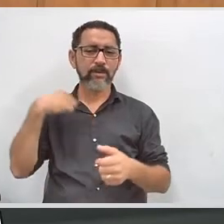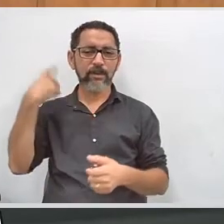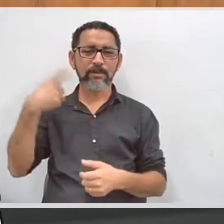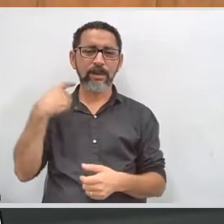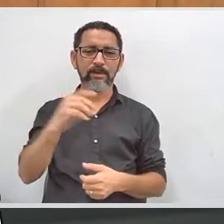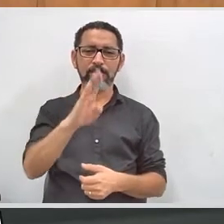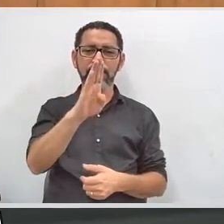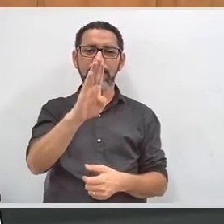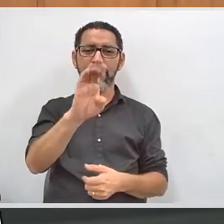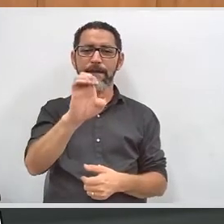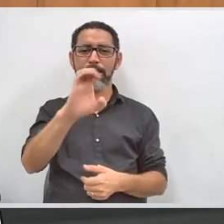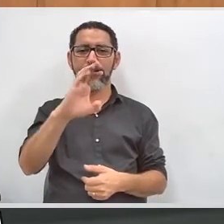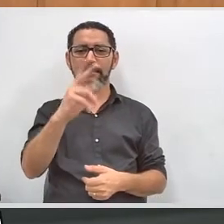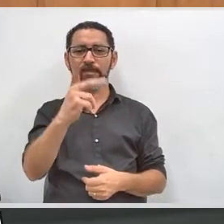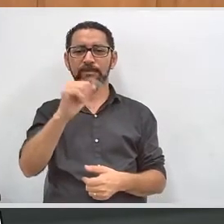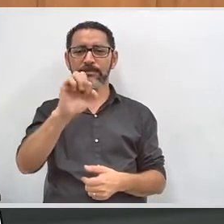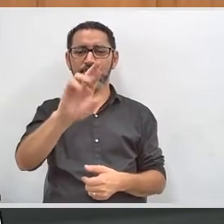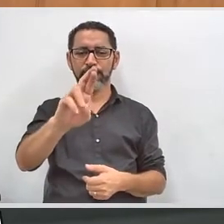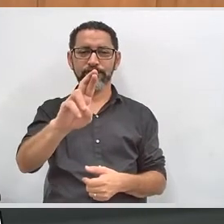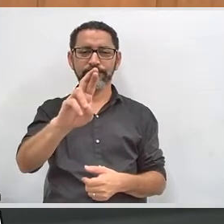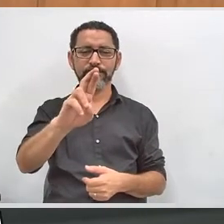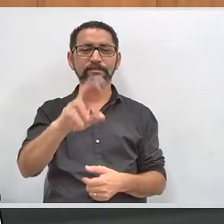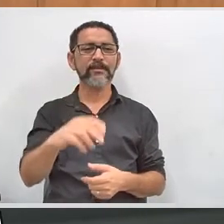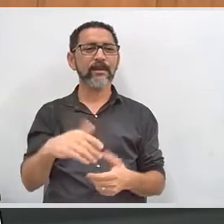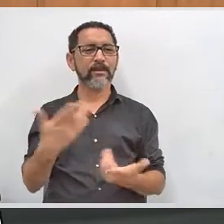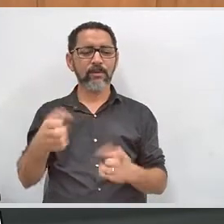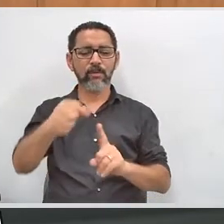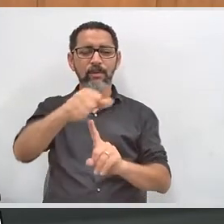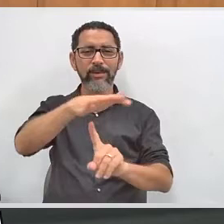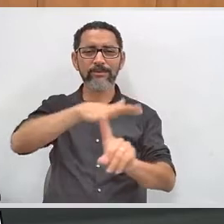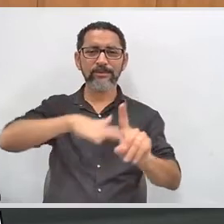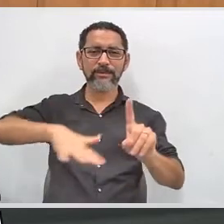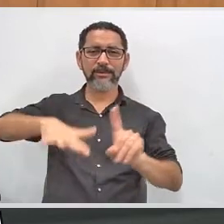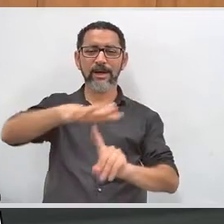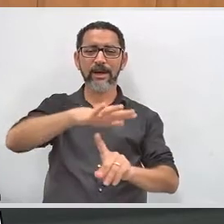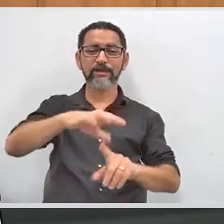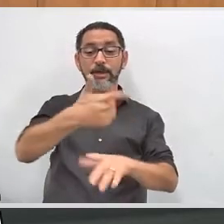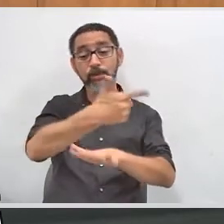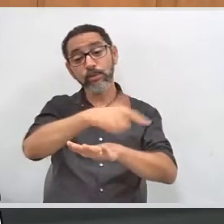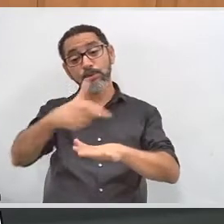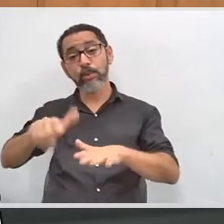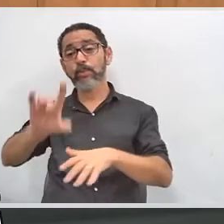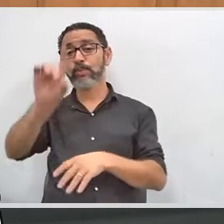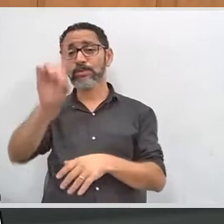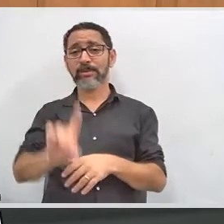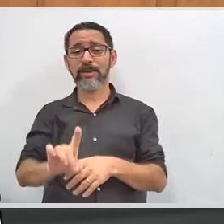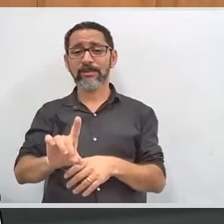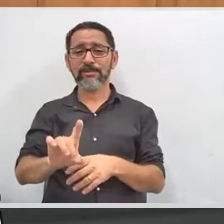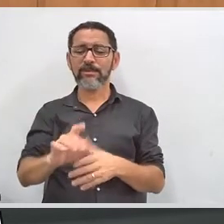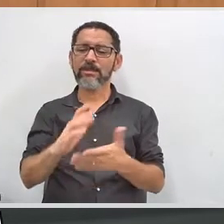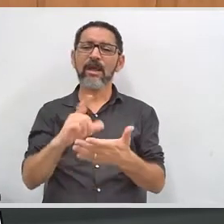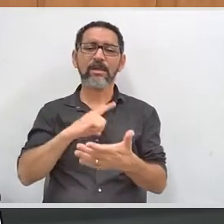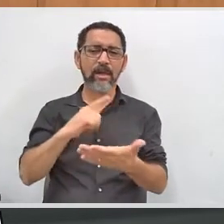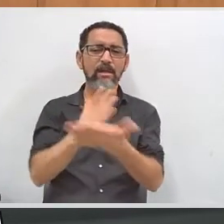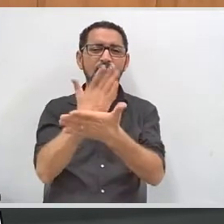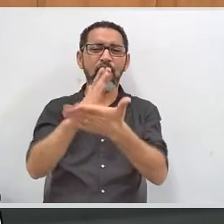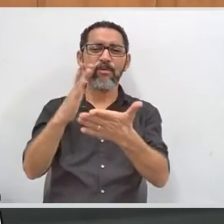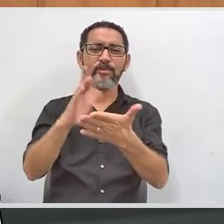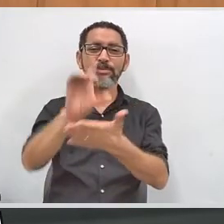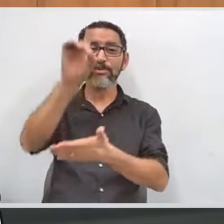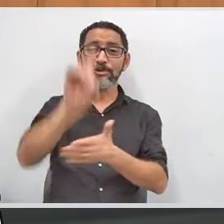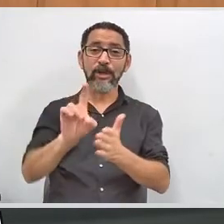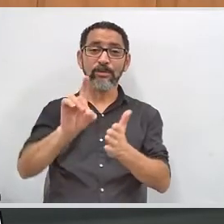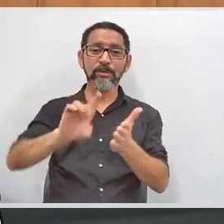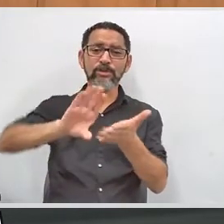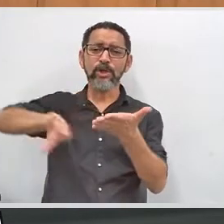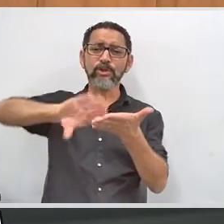dessa comissão que era tão importante para nós enquanto sociedade, com tantos outros direitos não sendo retirados, eu acho que